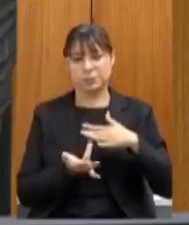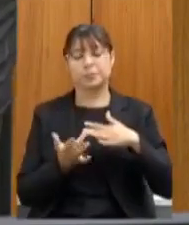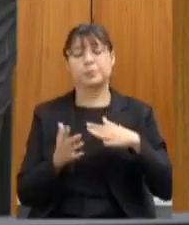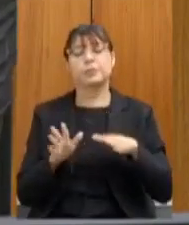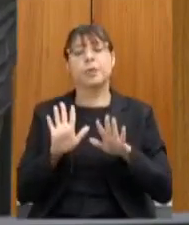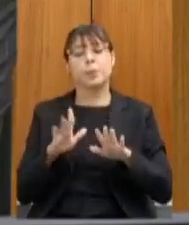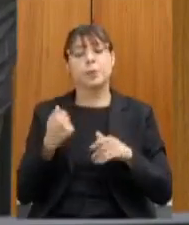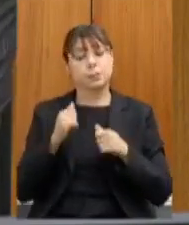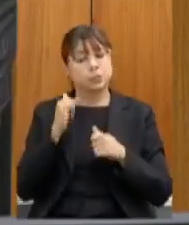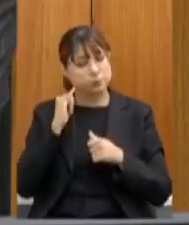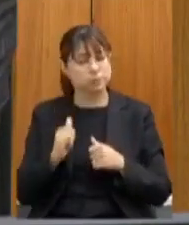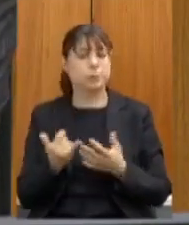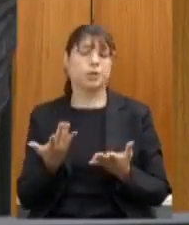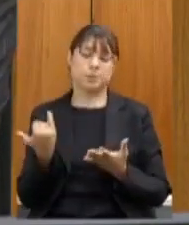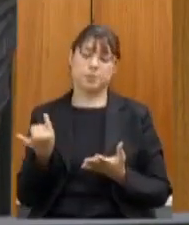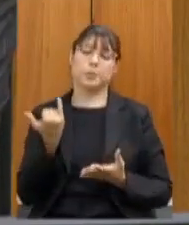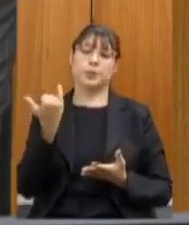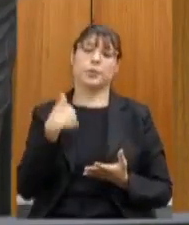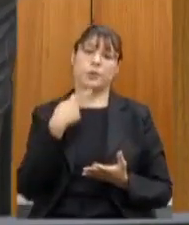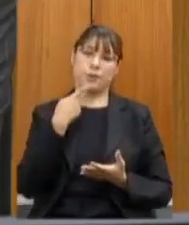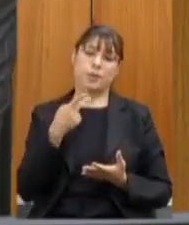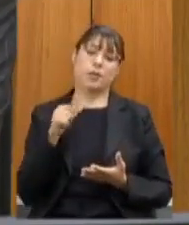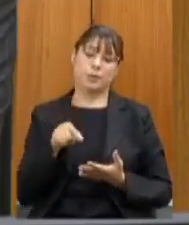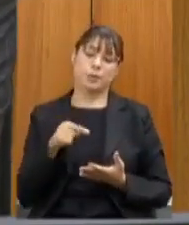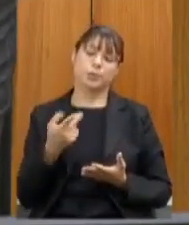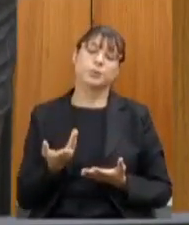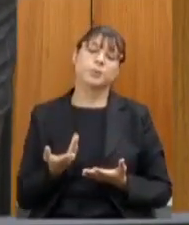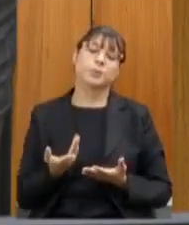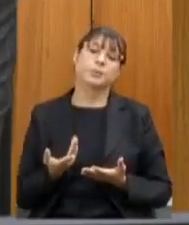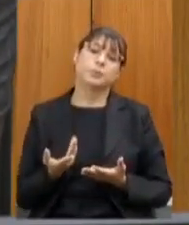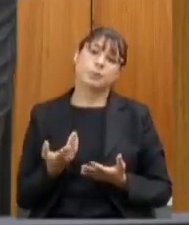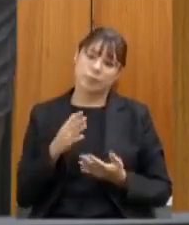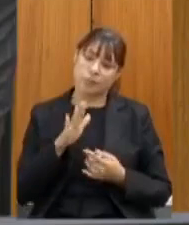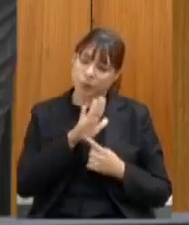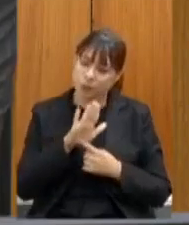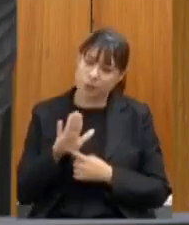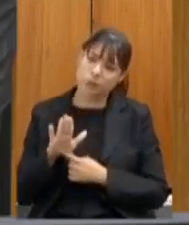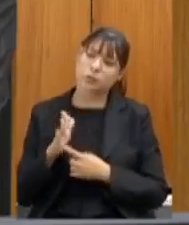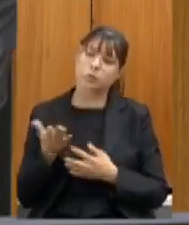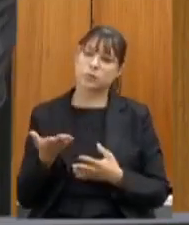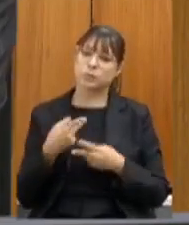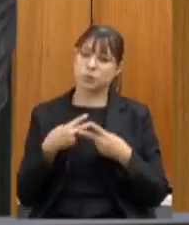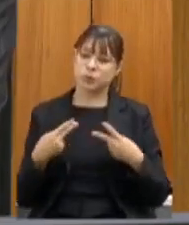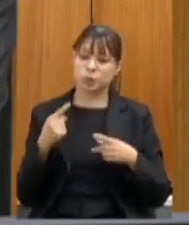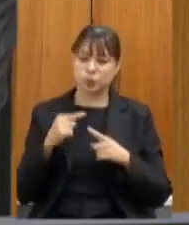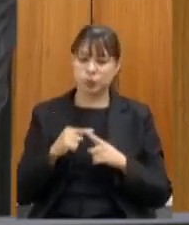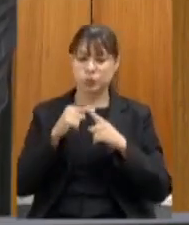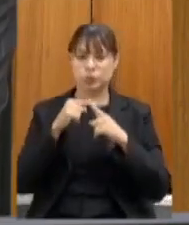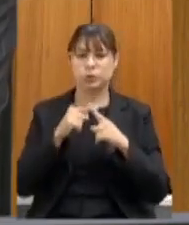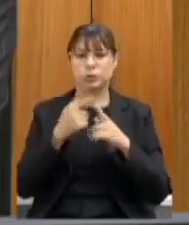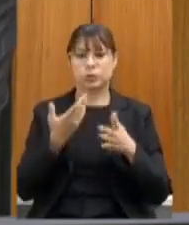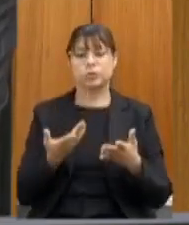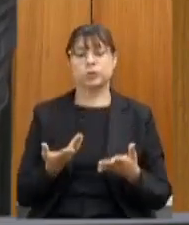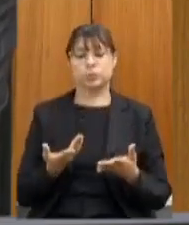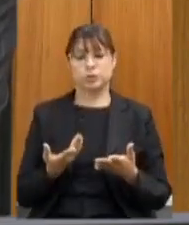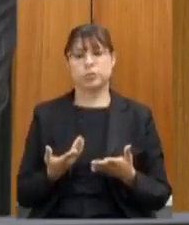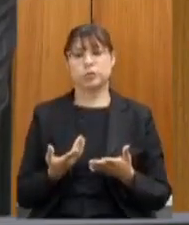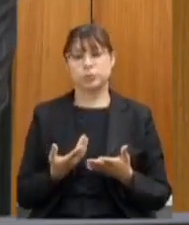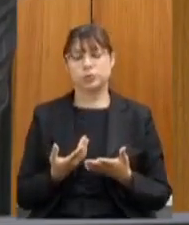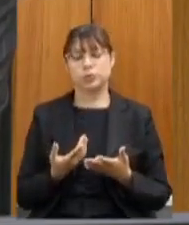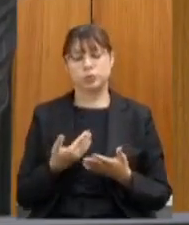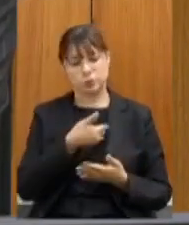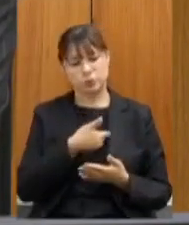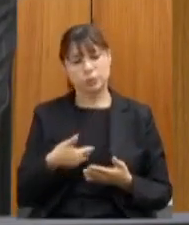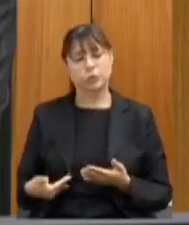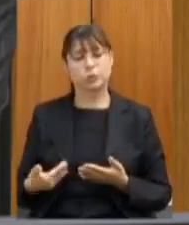eu precisava deixar registrada essa fala para mostrar também todo o ponto positivo os aspectos positivos que